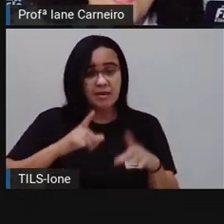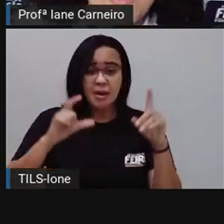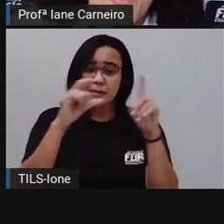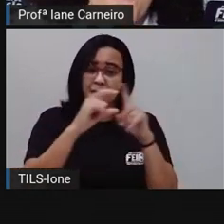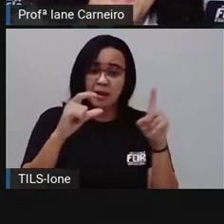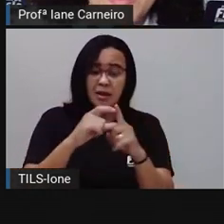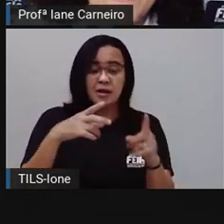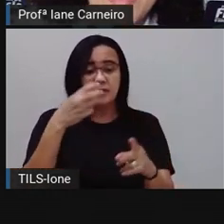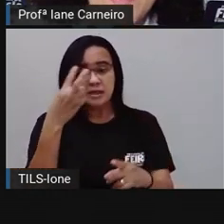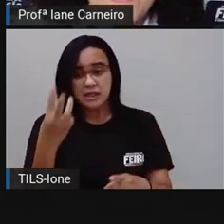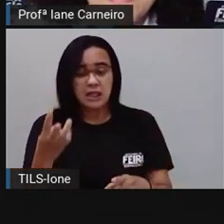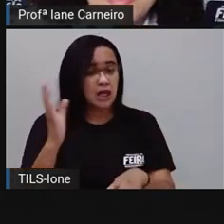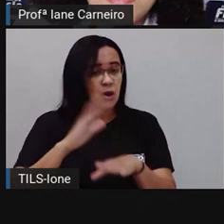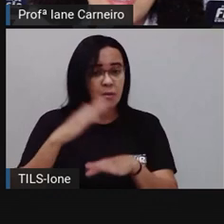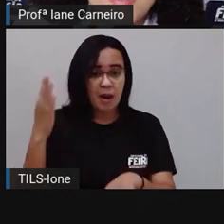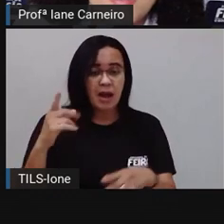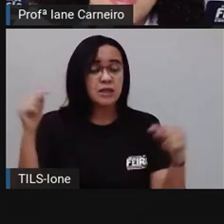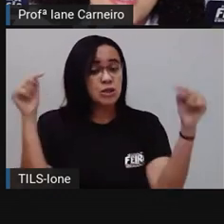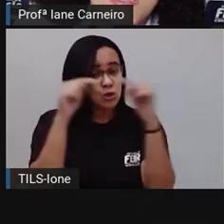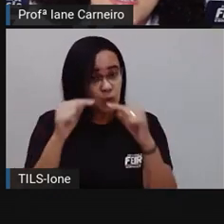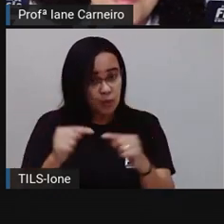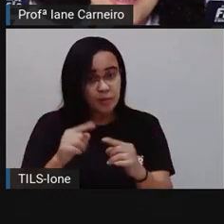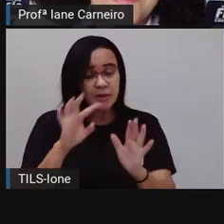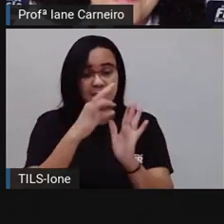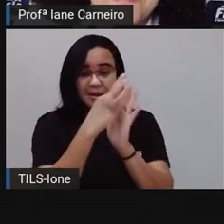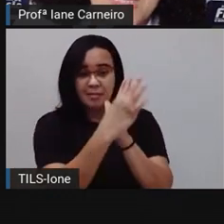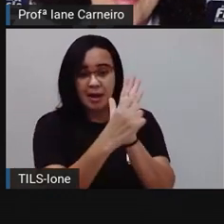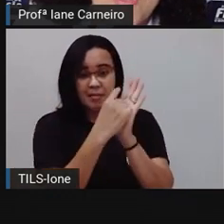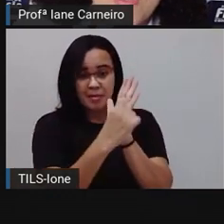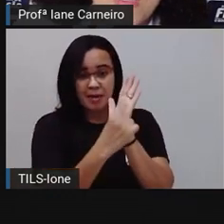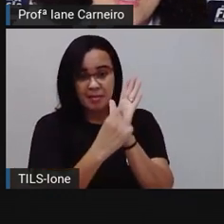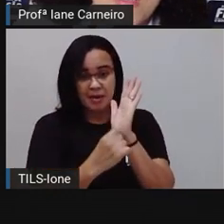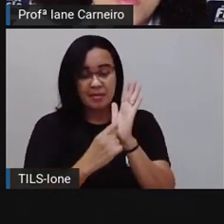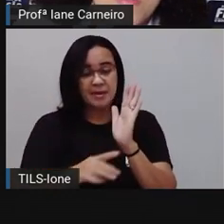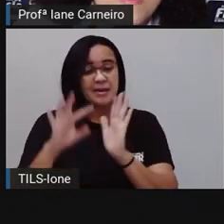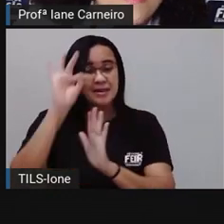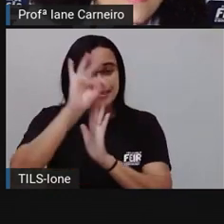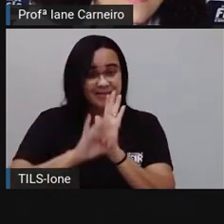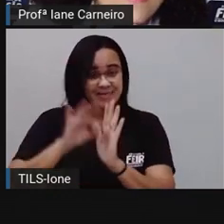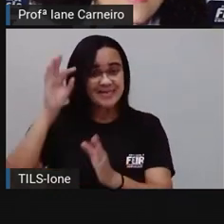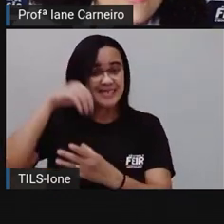né, que combinam, né, que fazem essa rima. Tá bom? Ó,